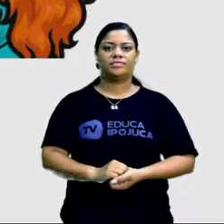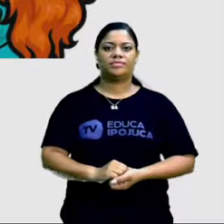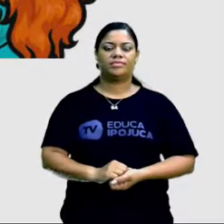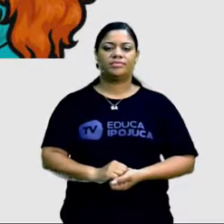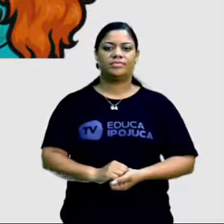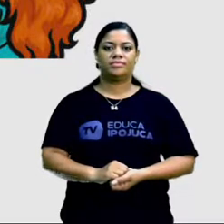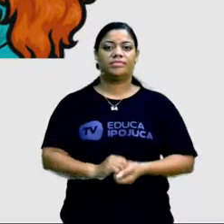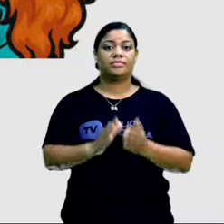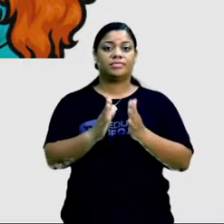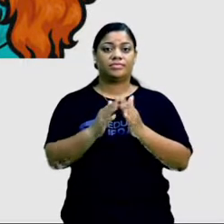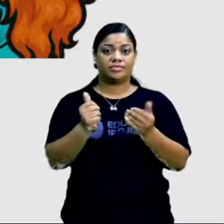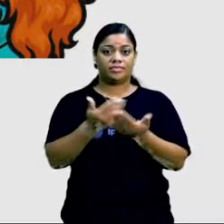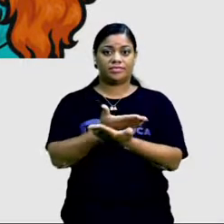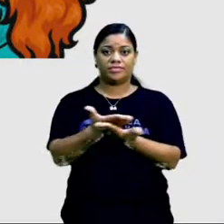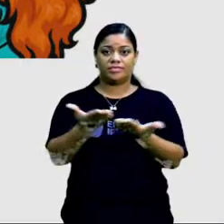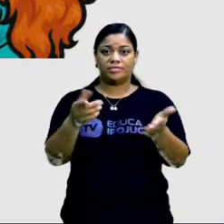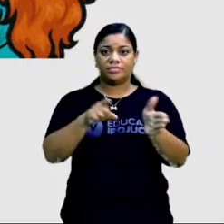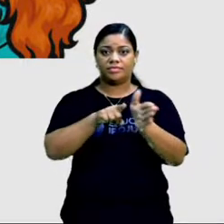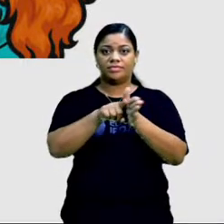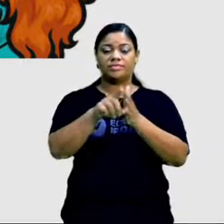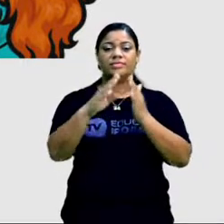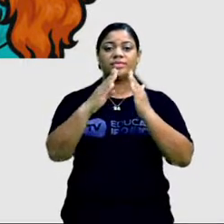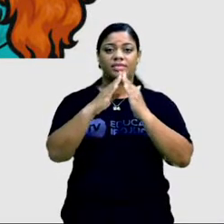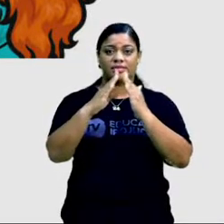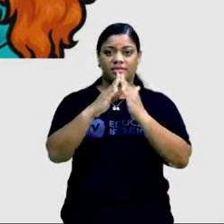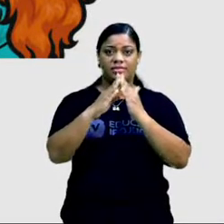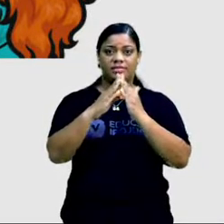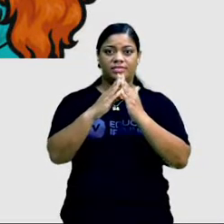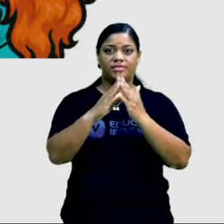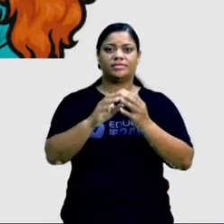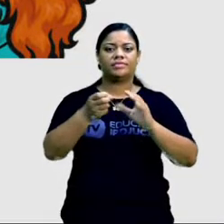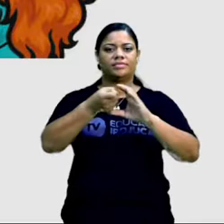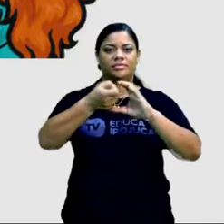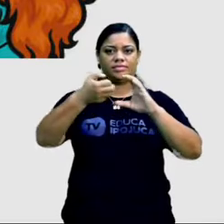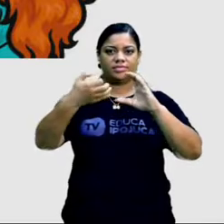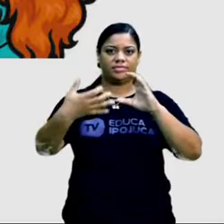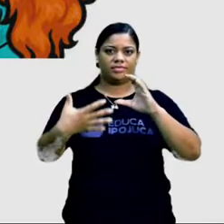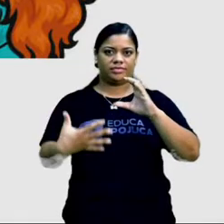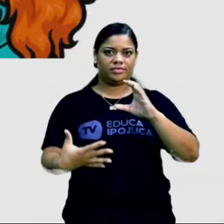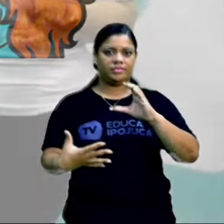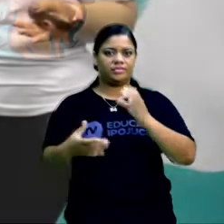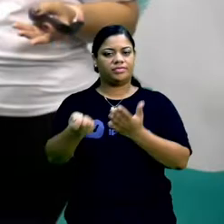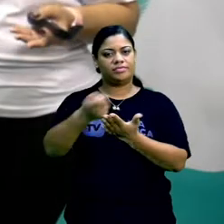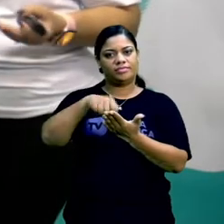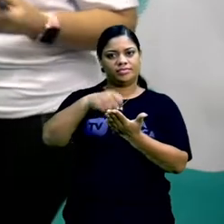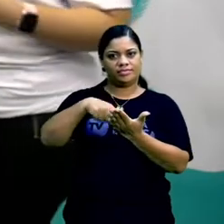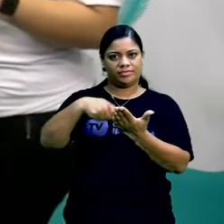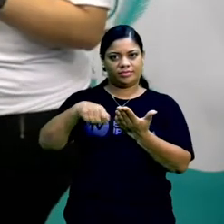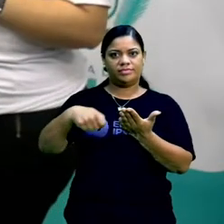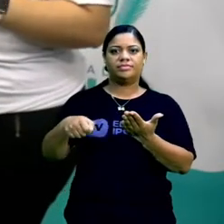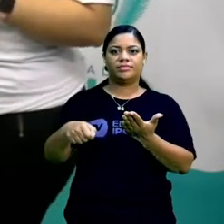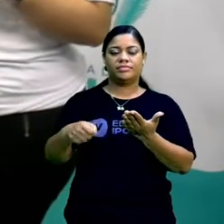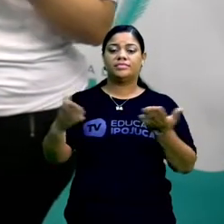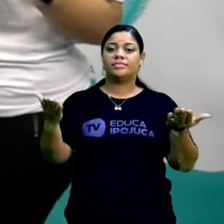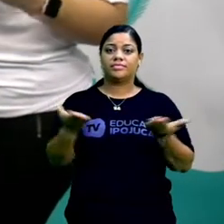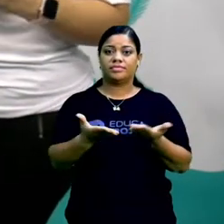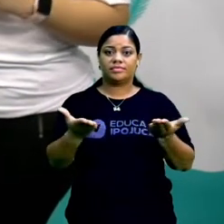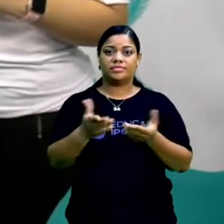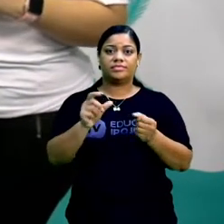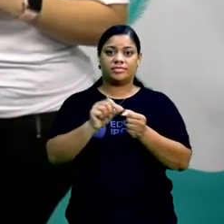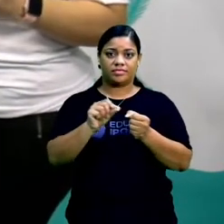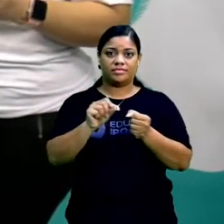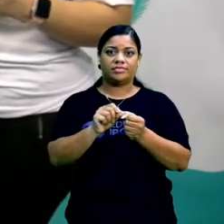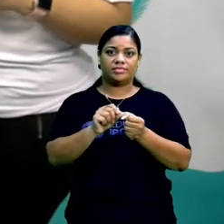Eu pedi que vocês pesquisassem em casa sobre essas características e anotassem tudo no caderno. E agora vocês vão